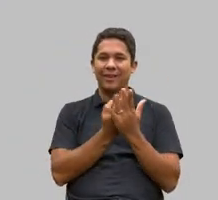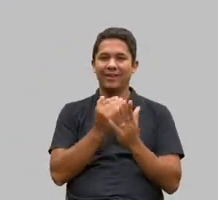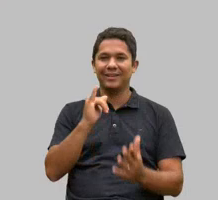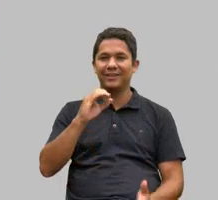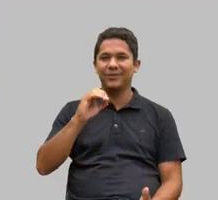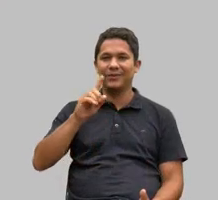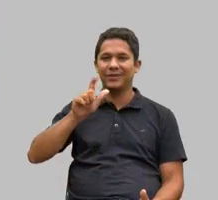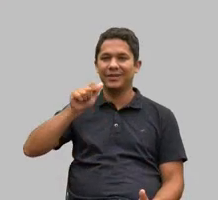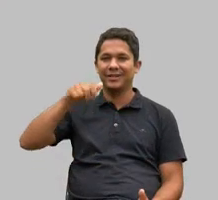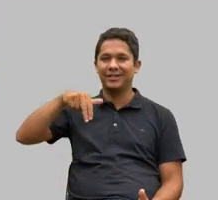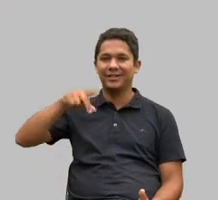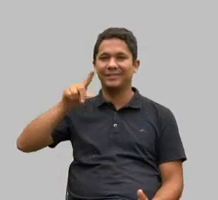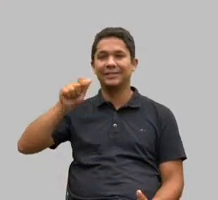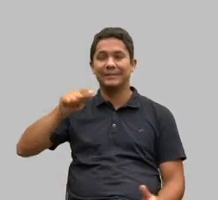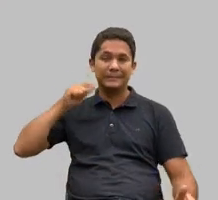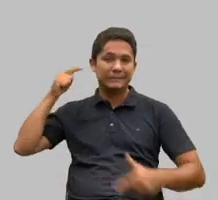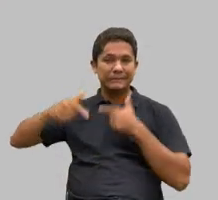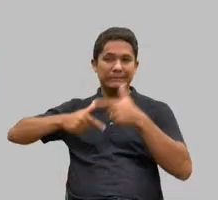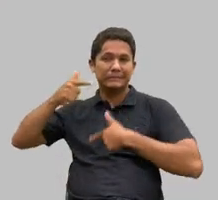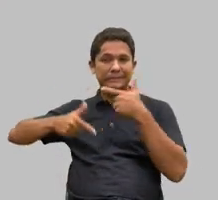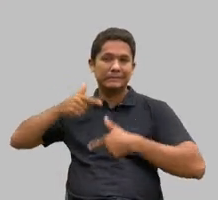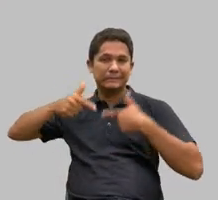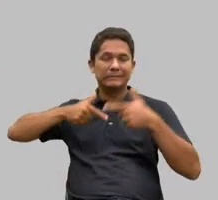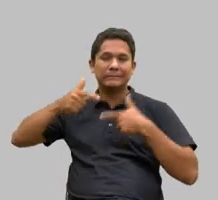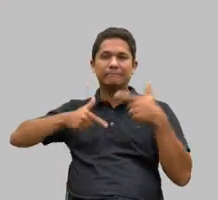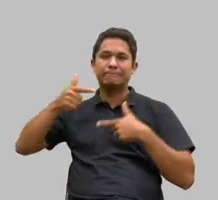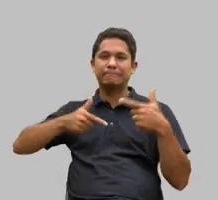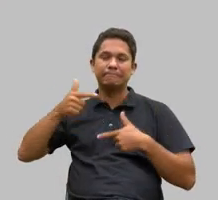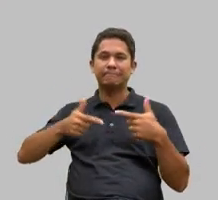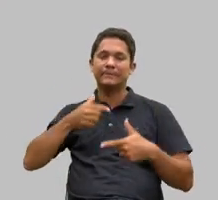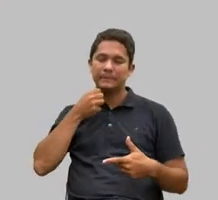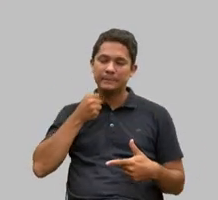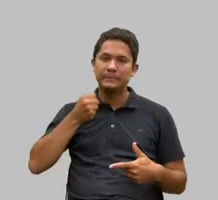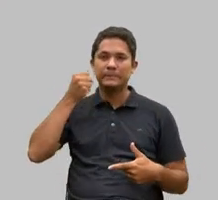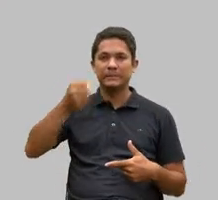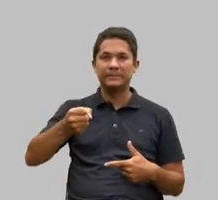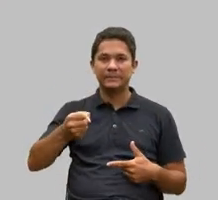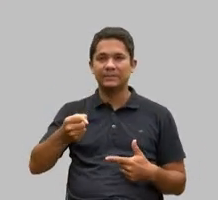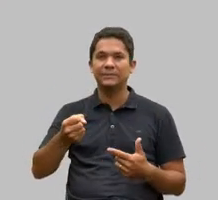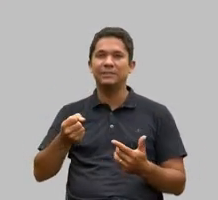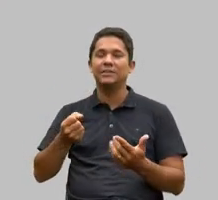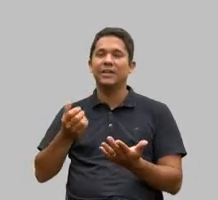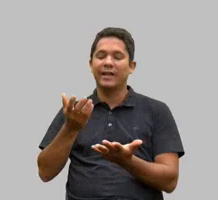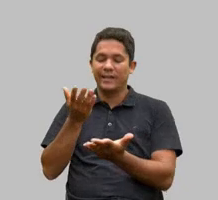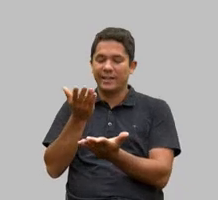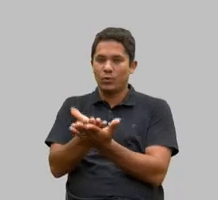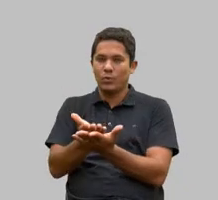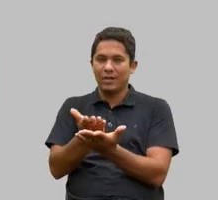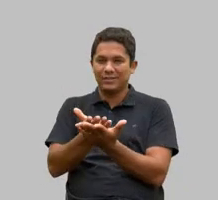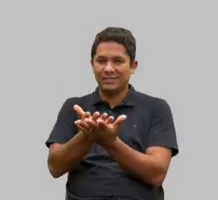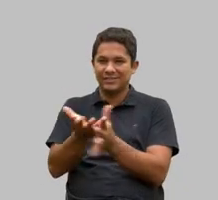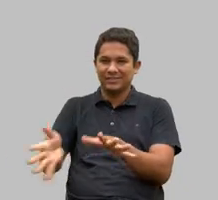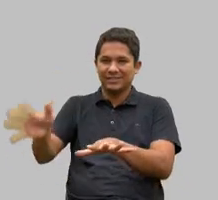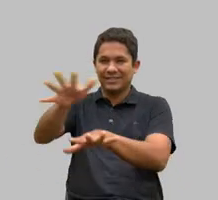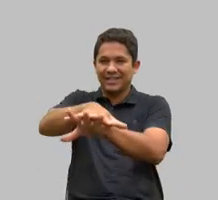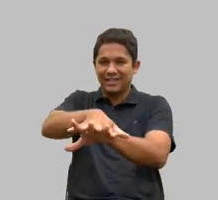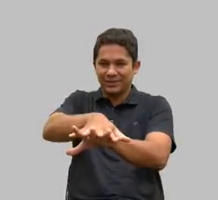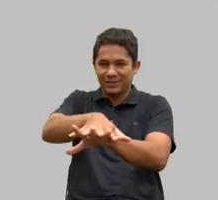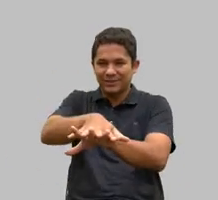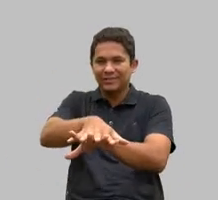ardorosamente pela implantação de uma educação integradora e nós